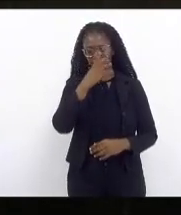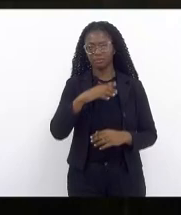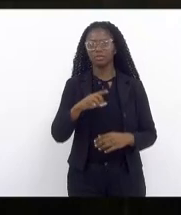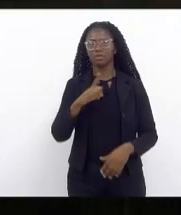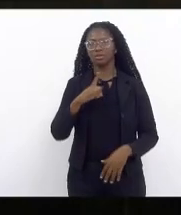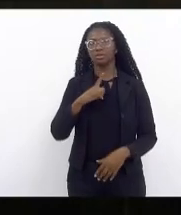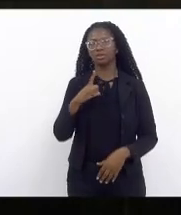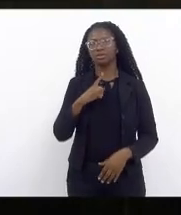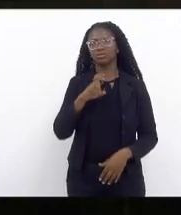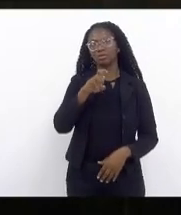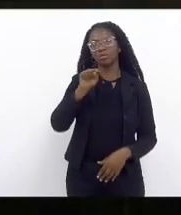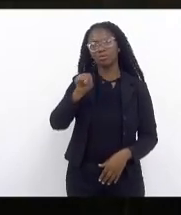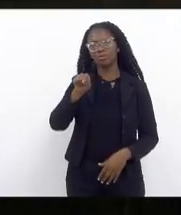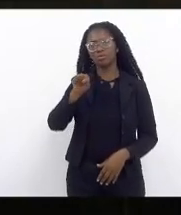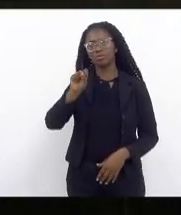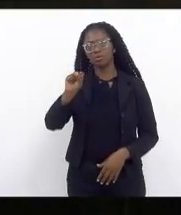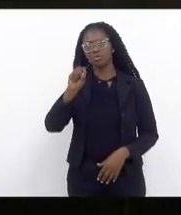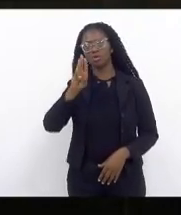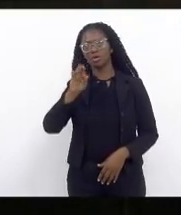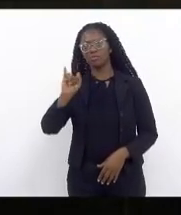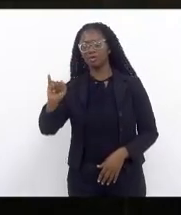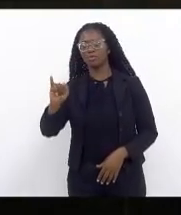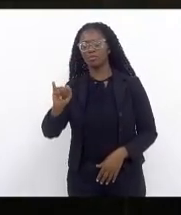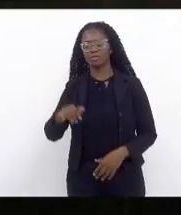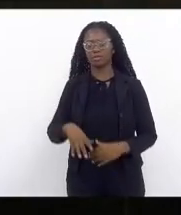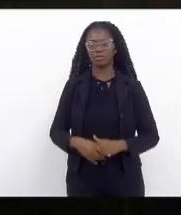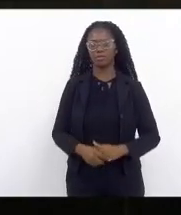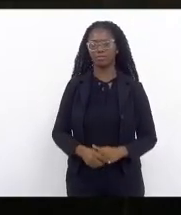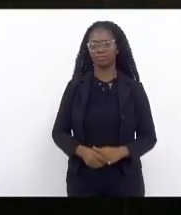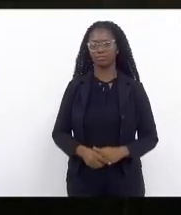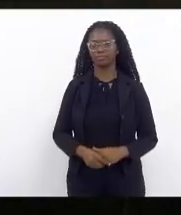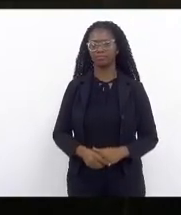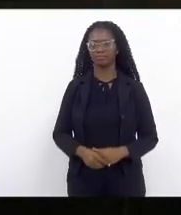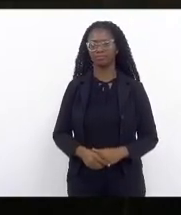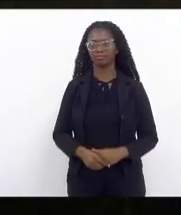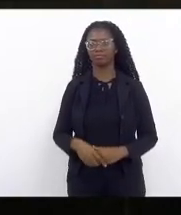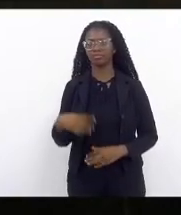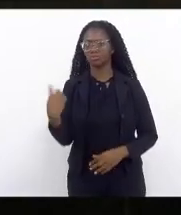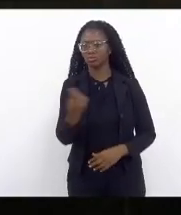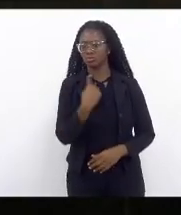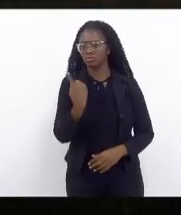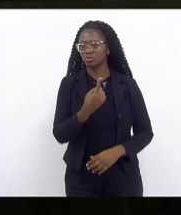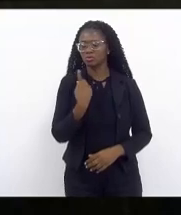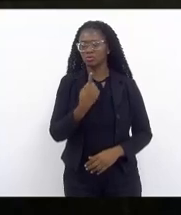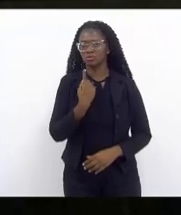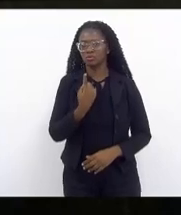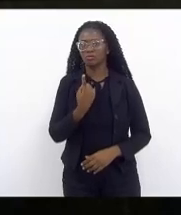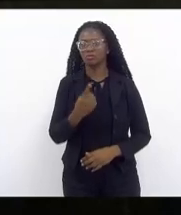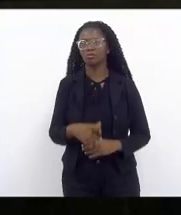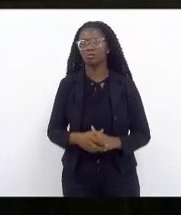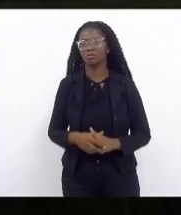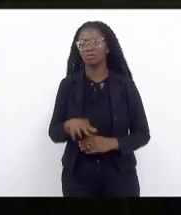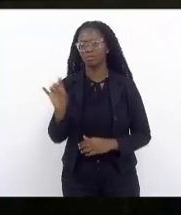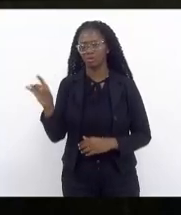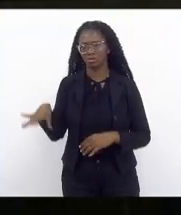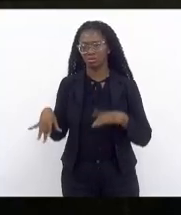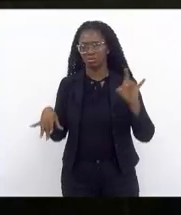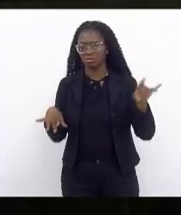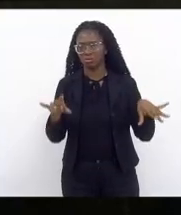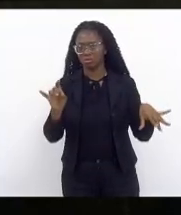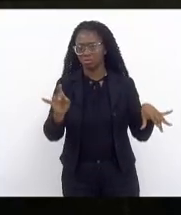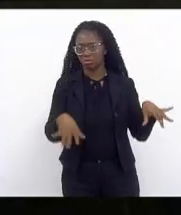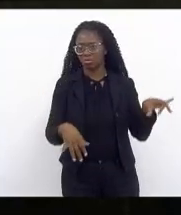.8 bilhões de reais o Rio de Janeiro está no caminho certo nós estamos saindo de um buraco enorme